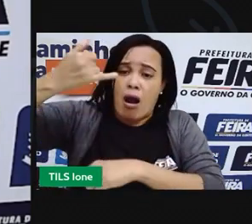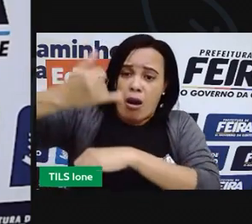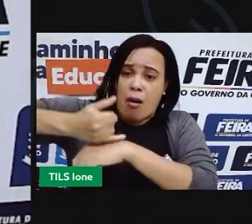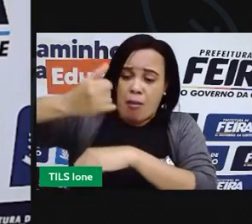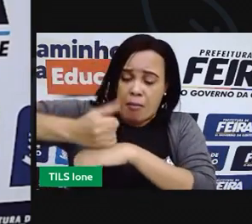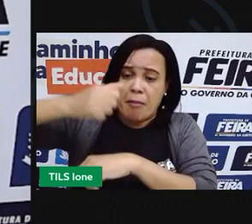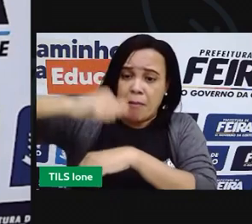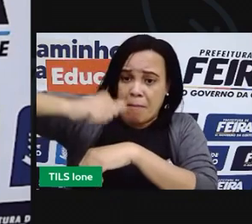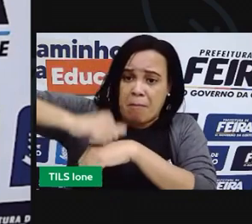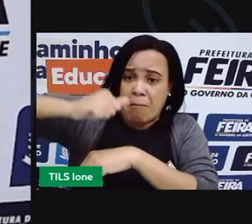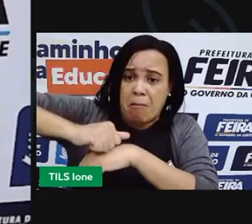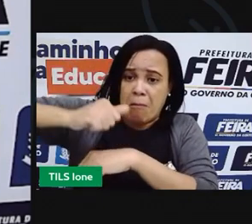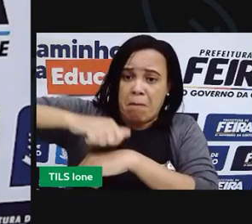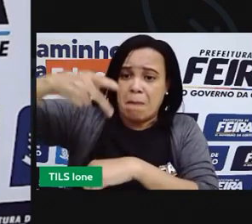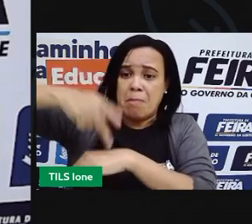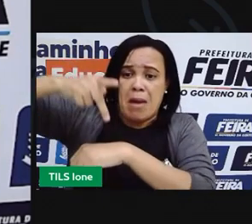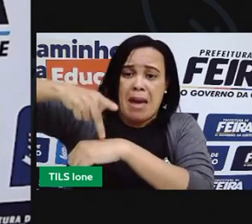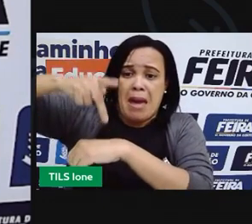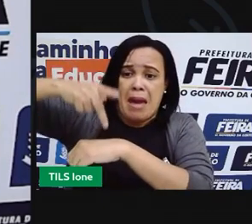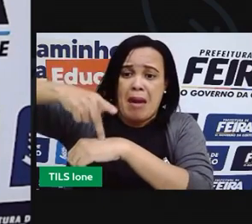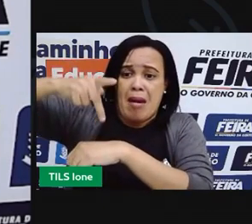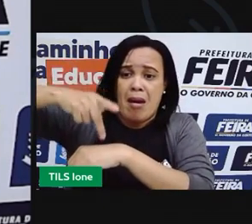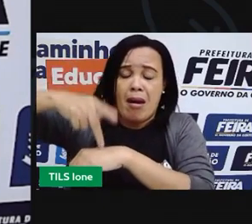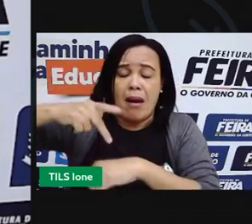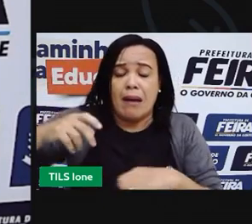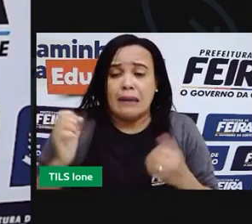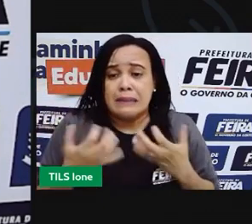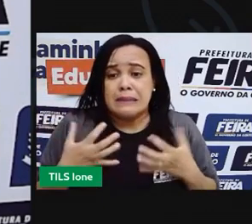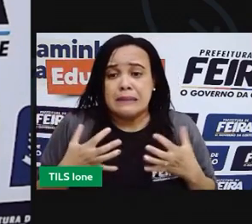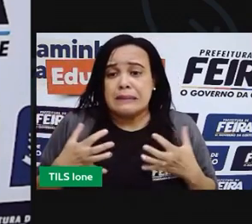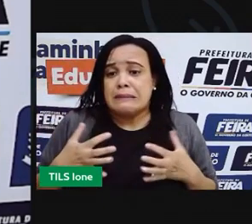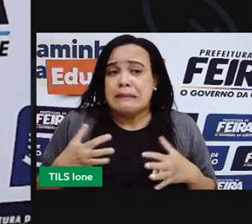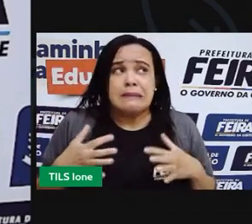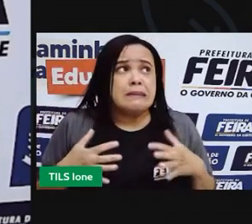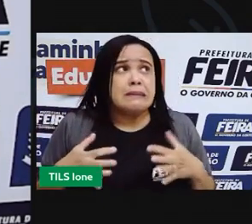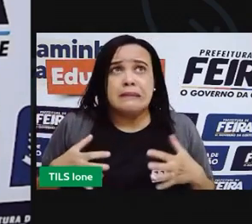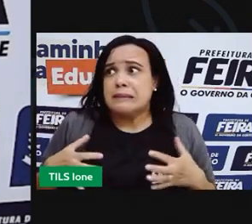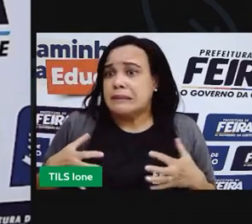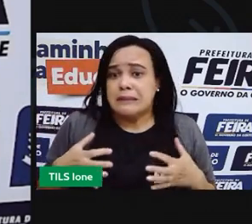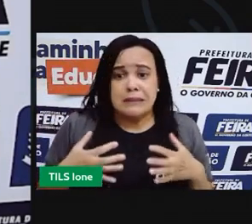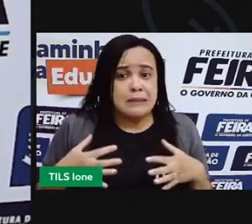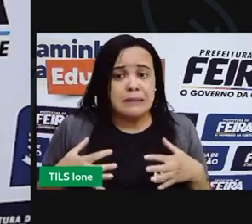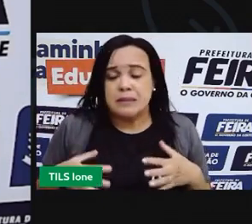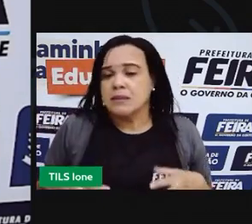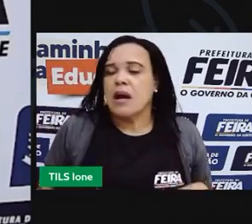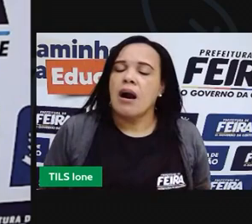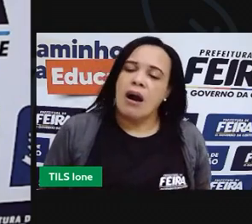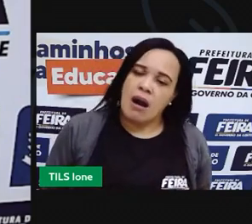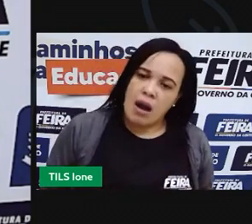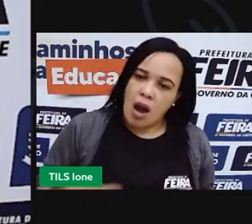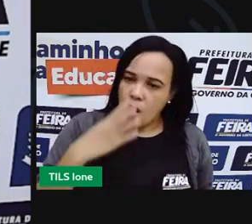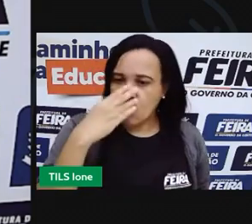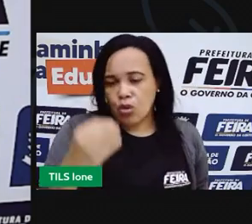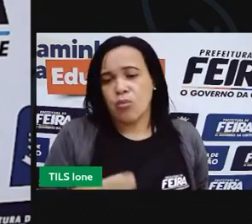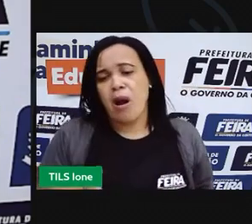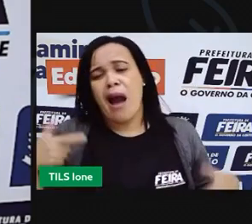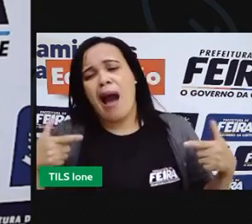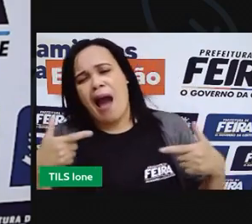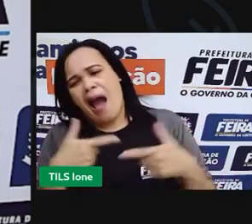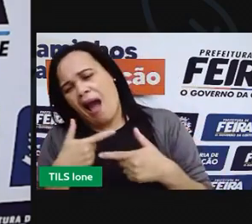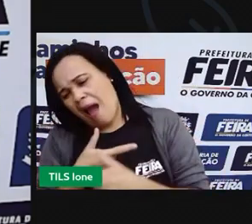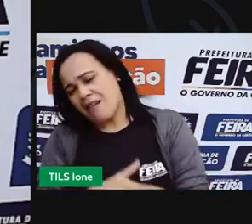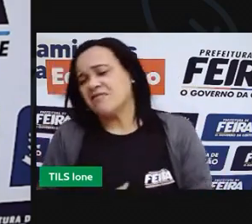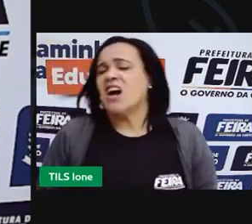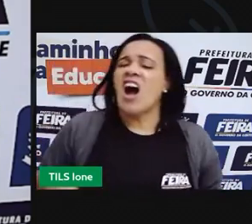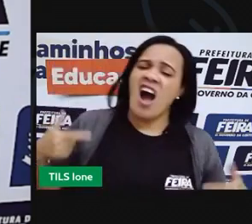pedra. E aí, o lobo começou a rir. Ha, ha,